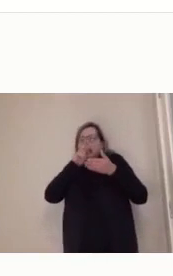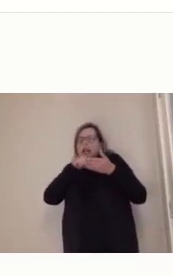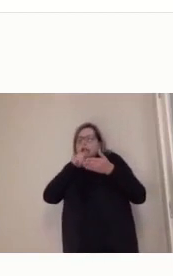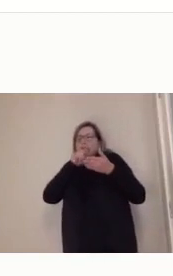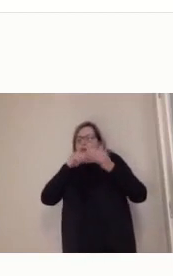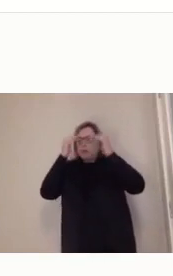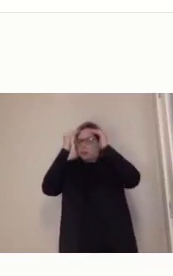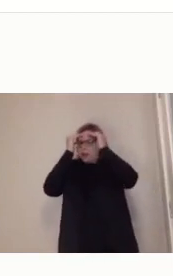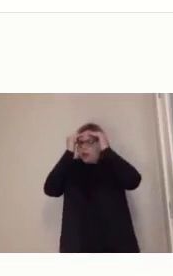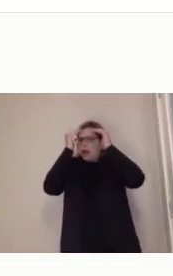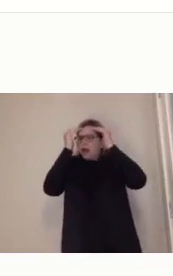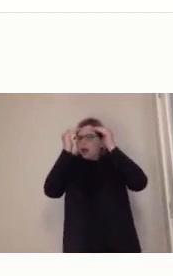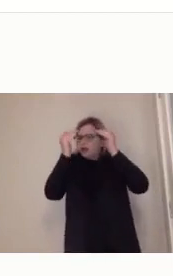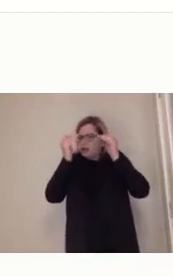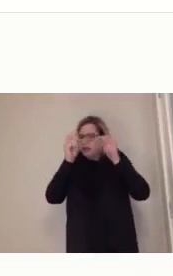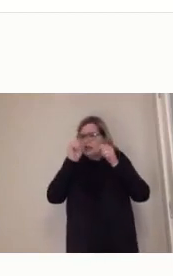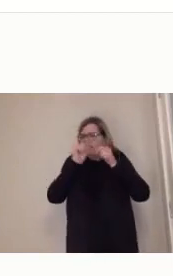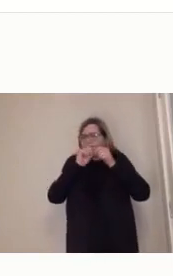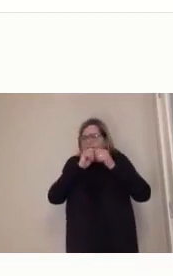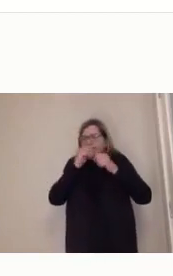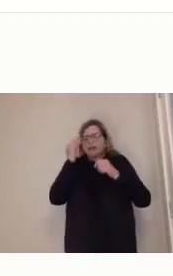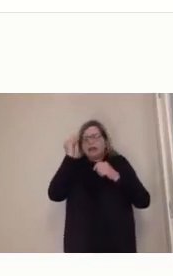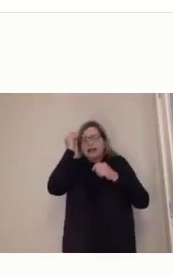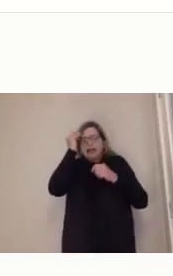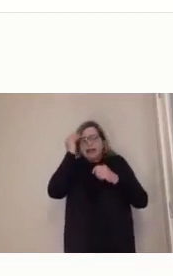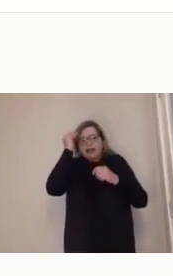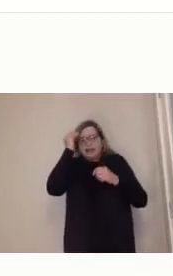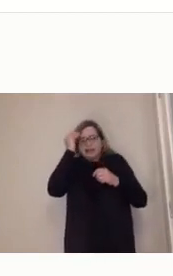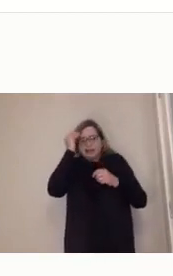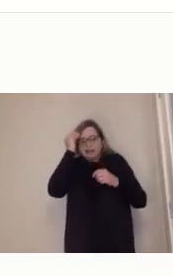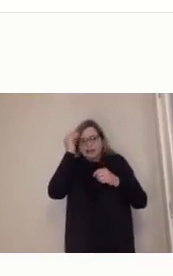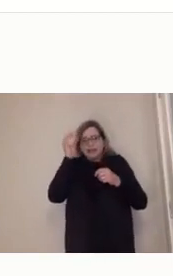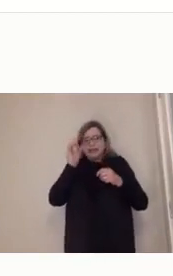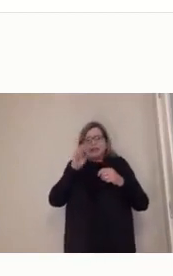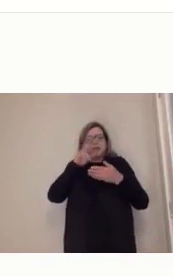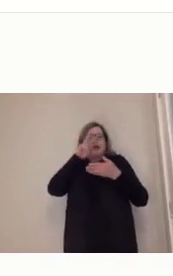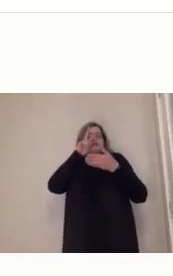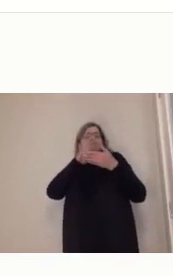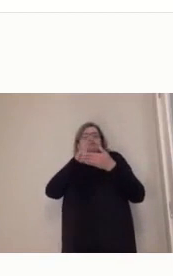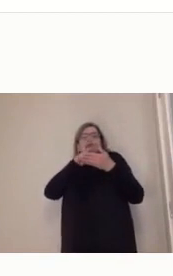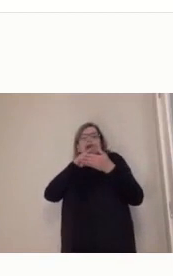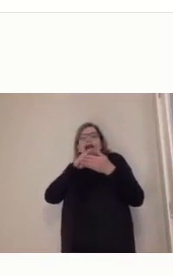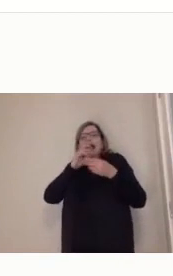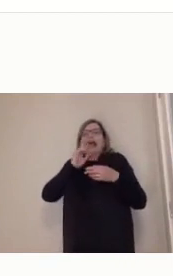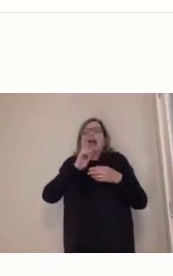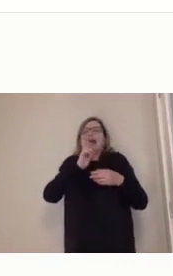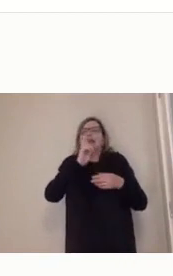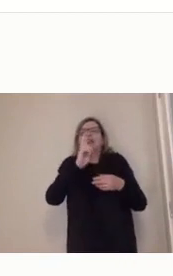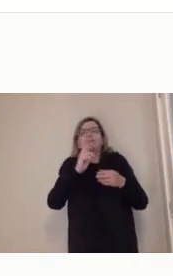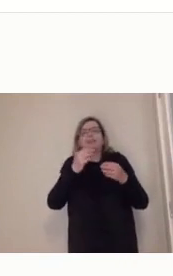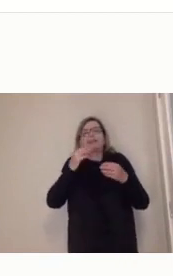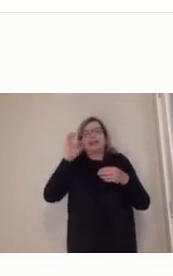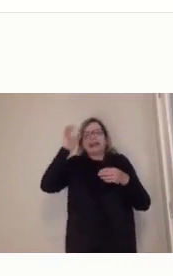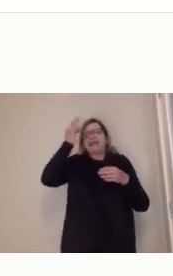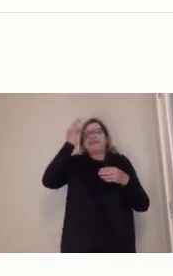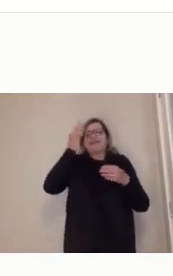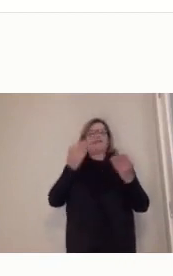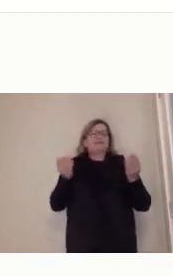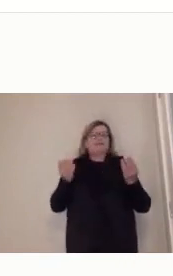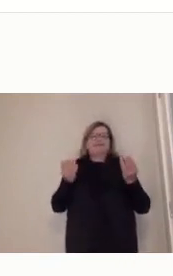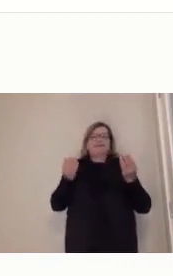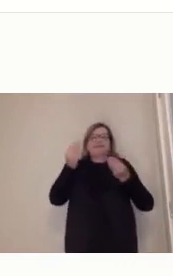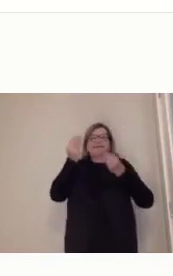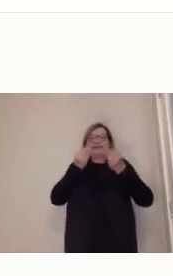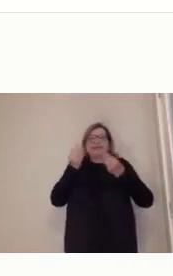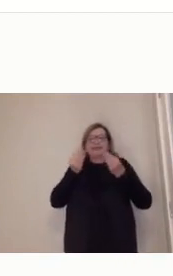lá e fiz o questionário que está na disciplina por ensaio e erro, você vai passar pelo curso. Pode ser até que você seja formado nesse